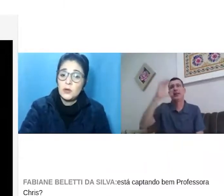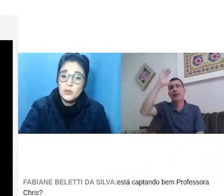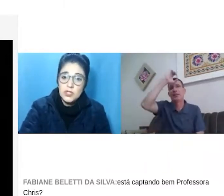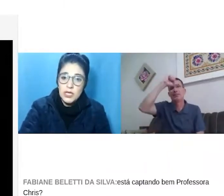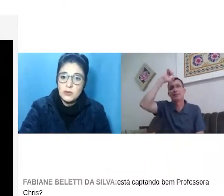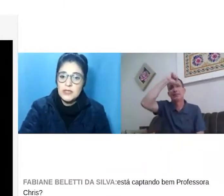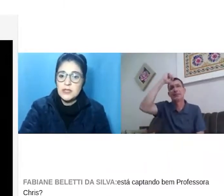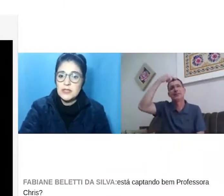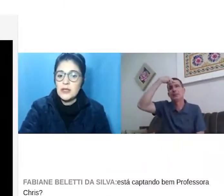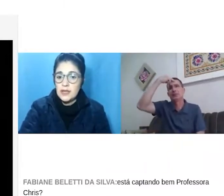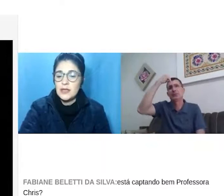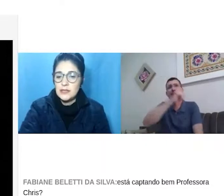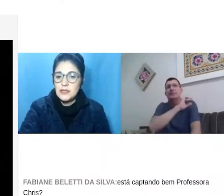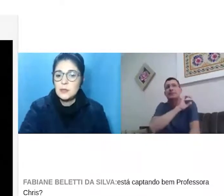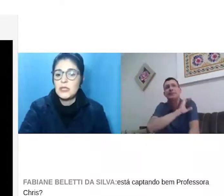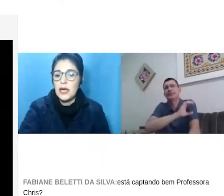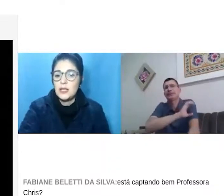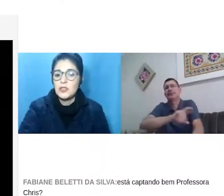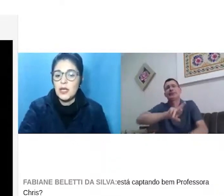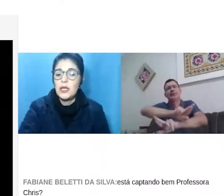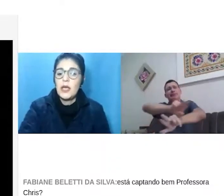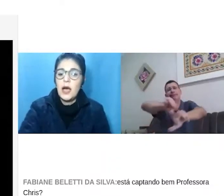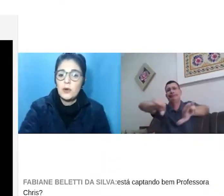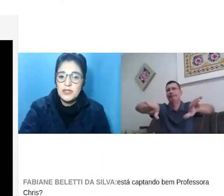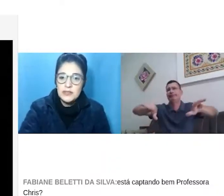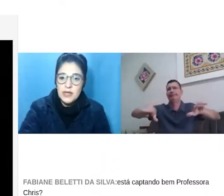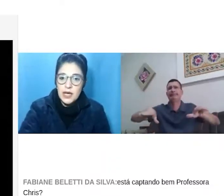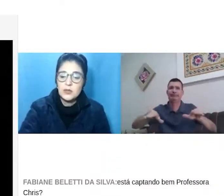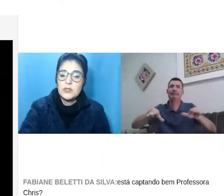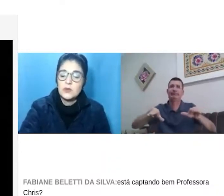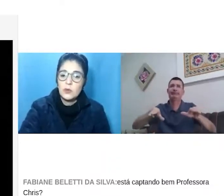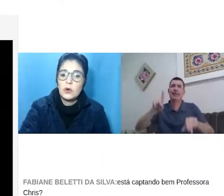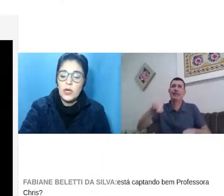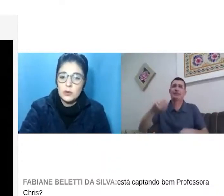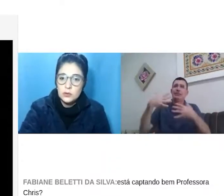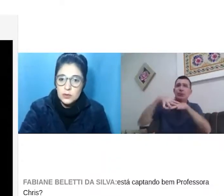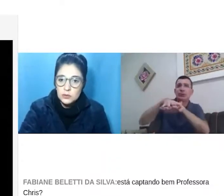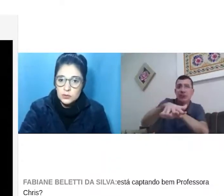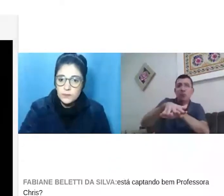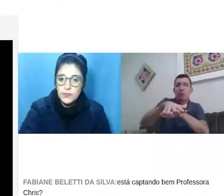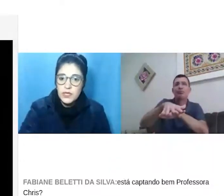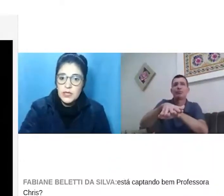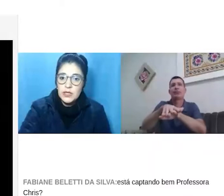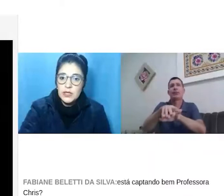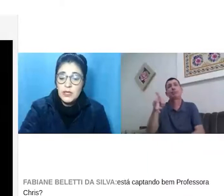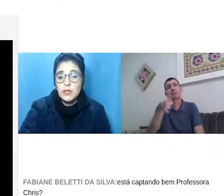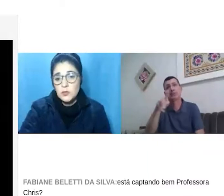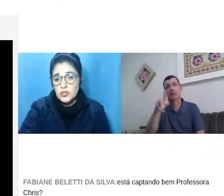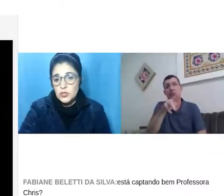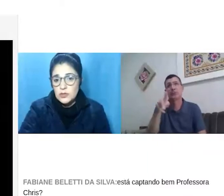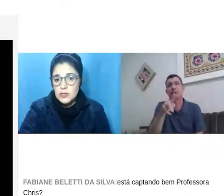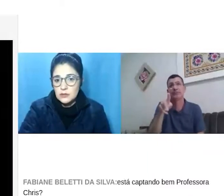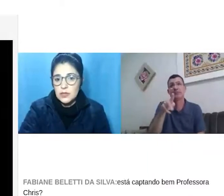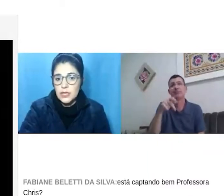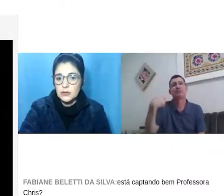e é um direito, essa acessibilidade, né? Ao aprendizado, assim como qualquer outro aluno. Em regime